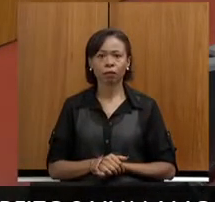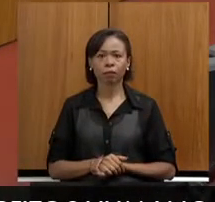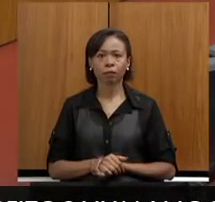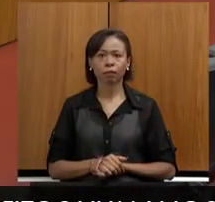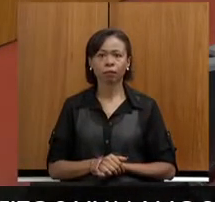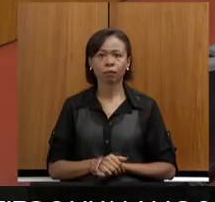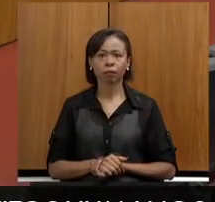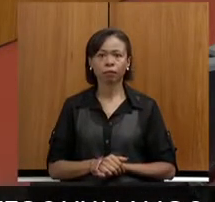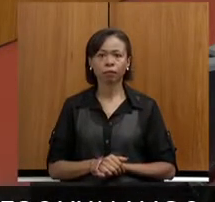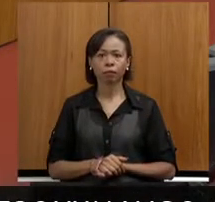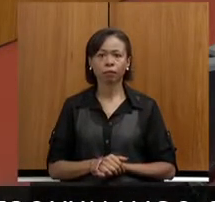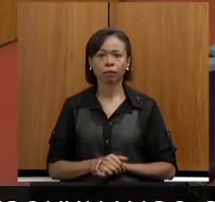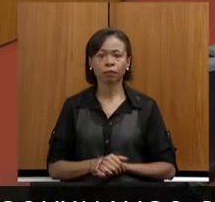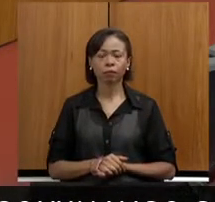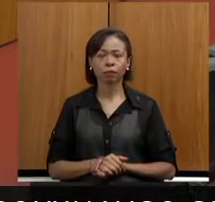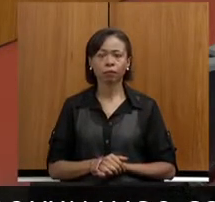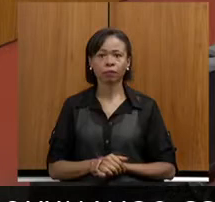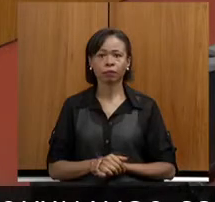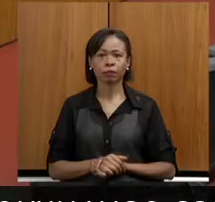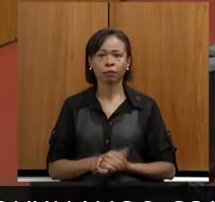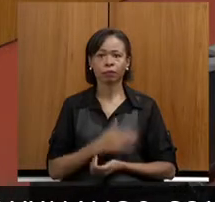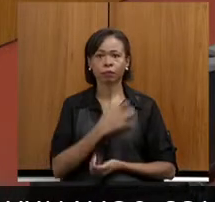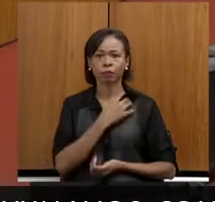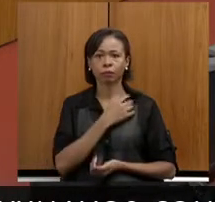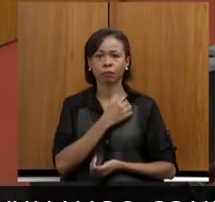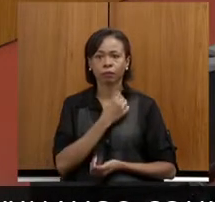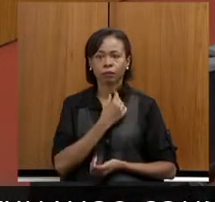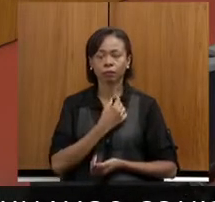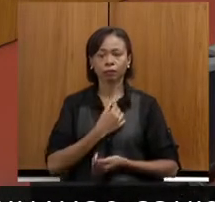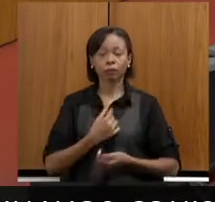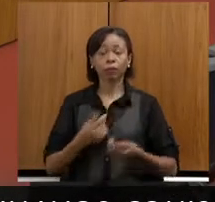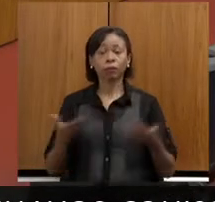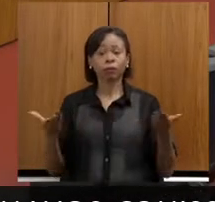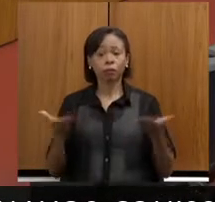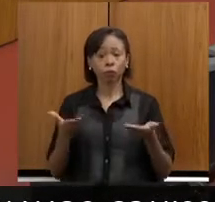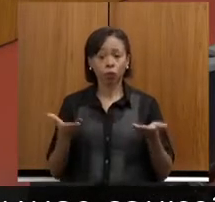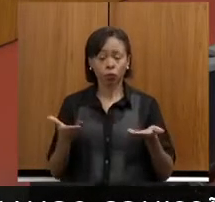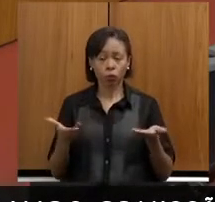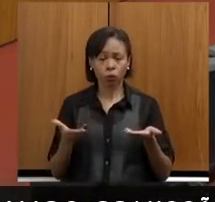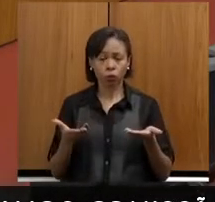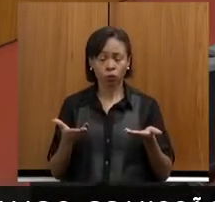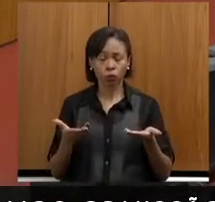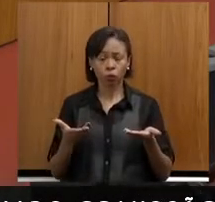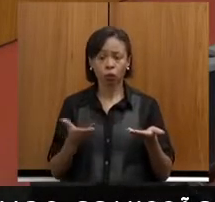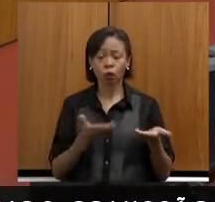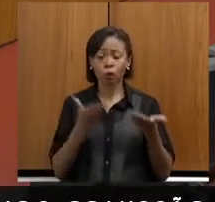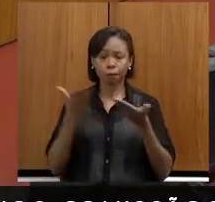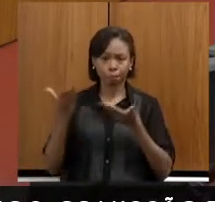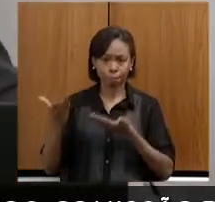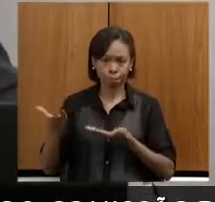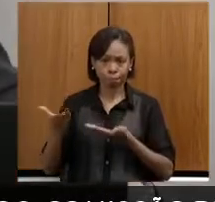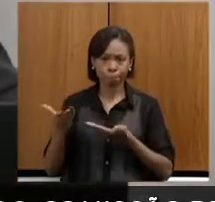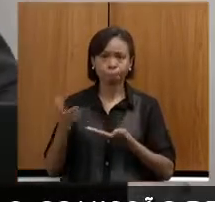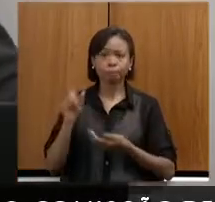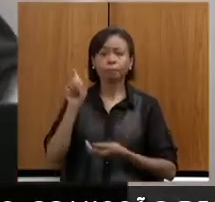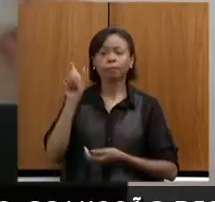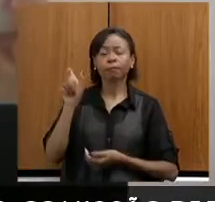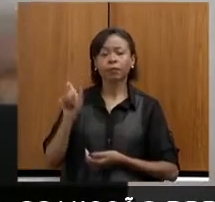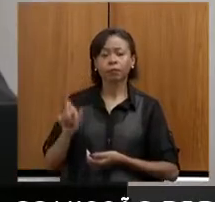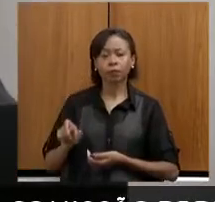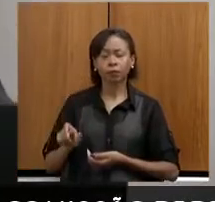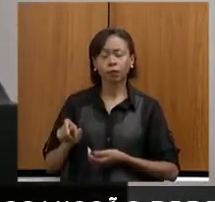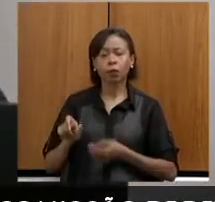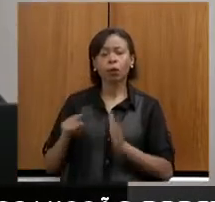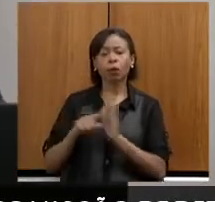Tá bom. Tá bom. Eu passo agora a palavra para as